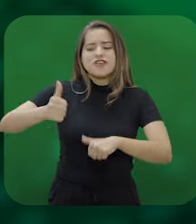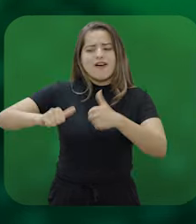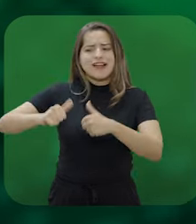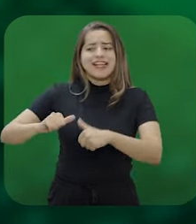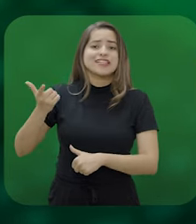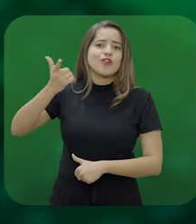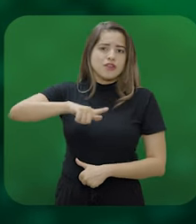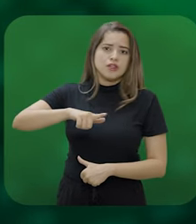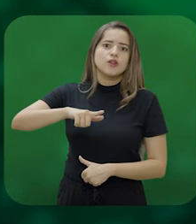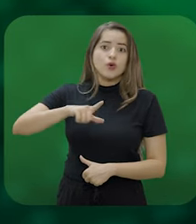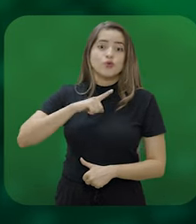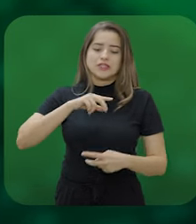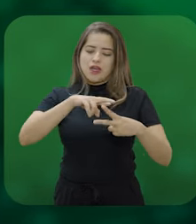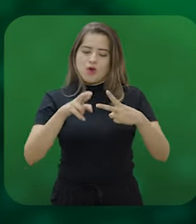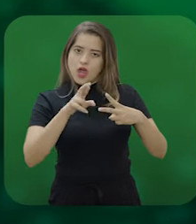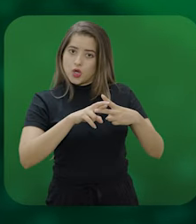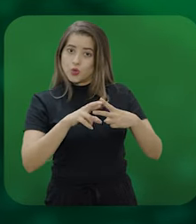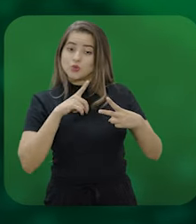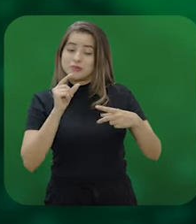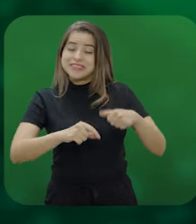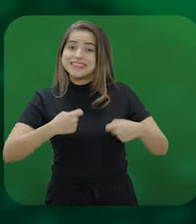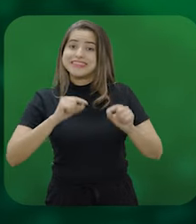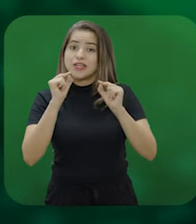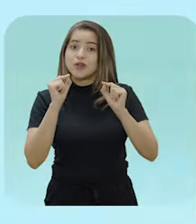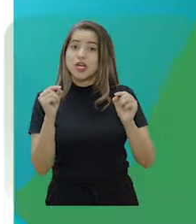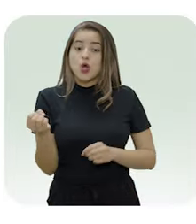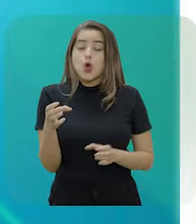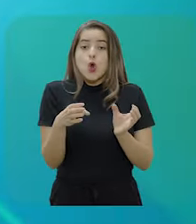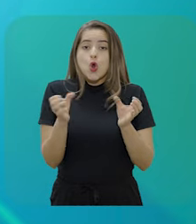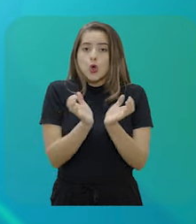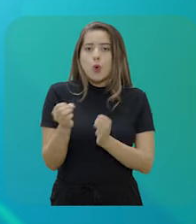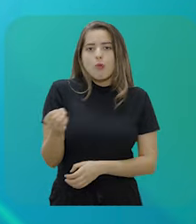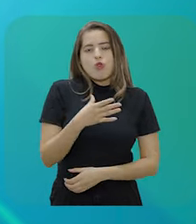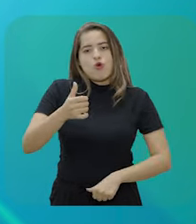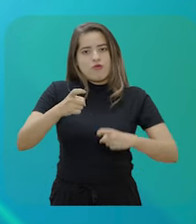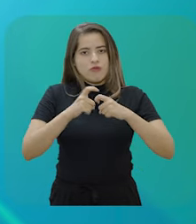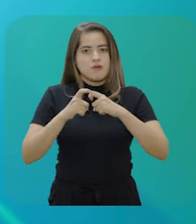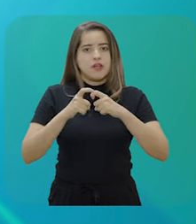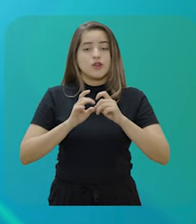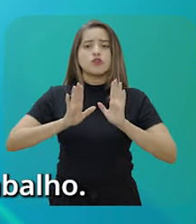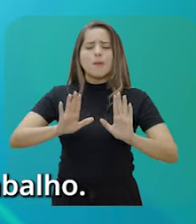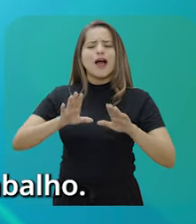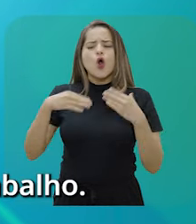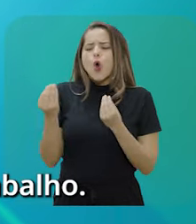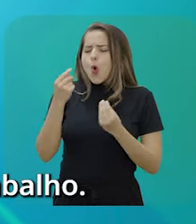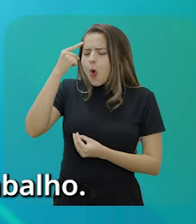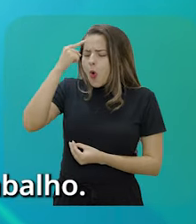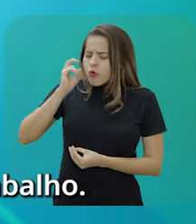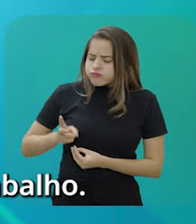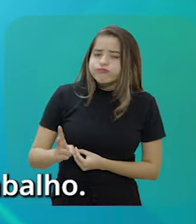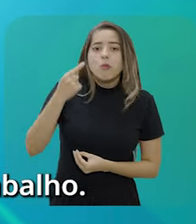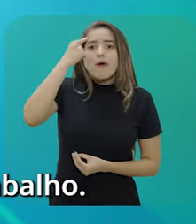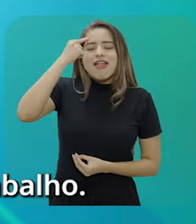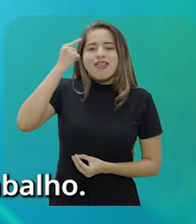fluxo do processo de aposentadoria por incapacidade permanente para o trabalho? Após a realização da perícia e constatada a